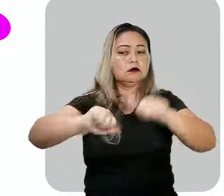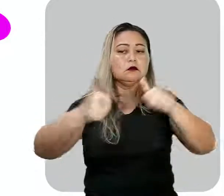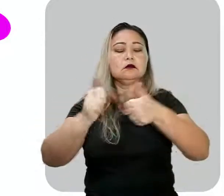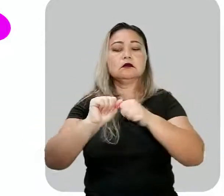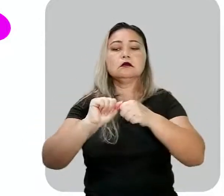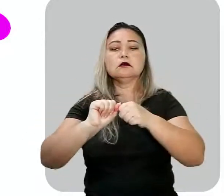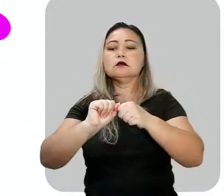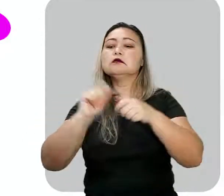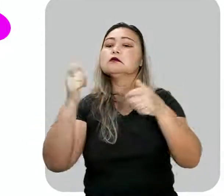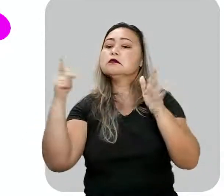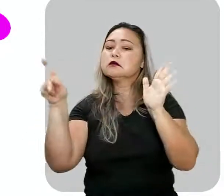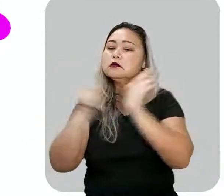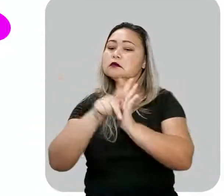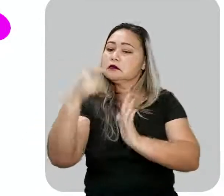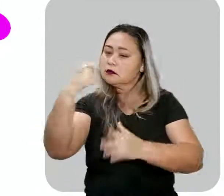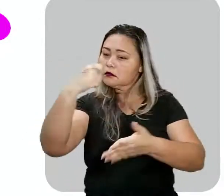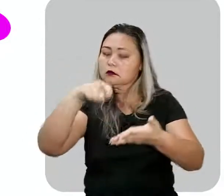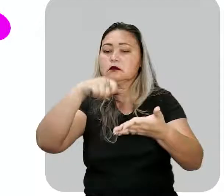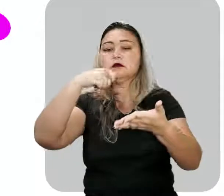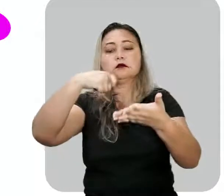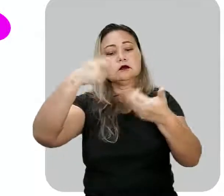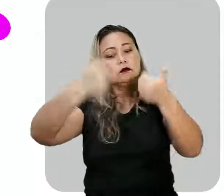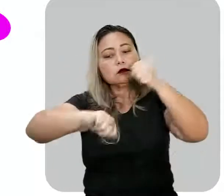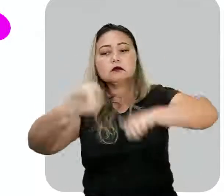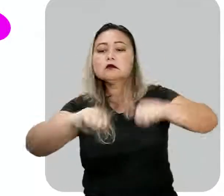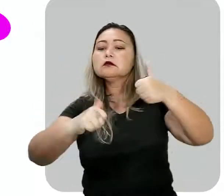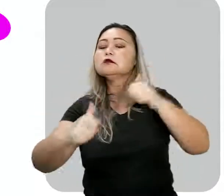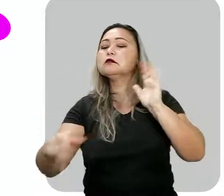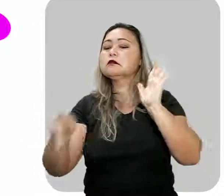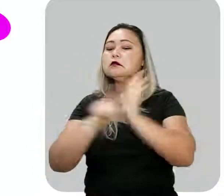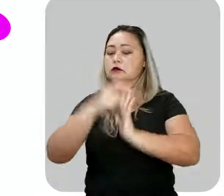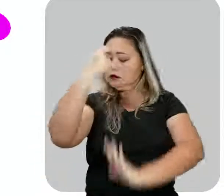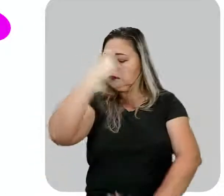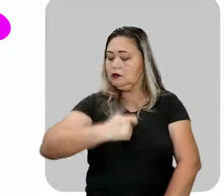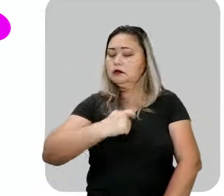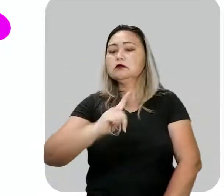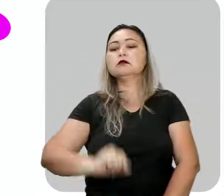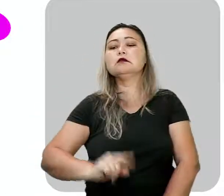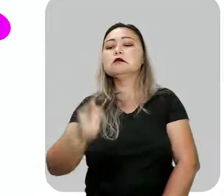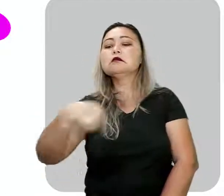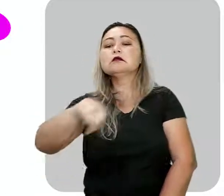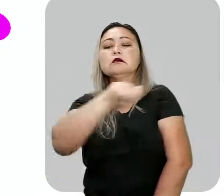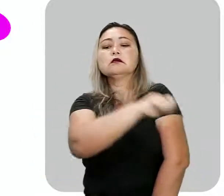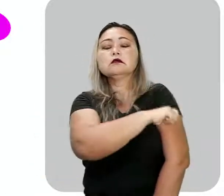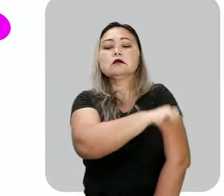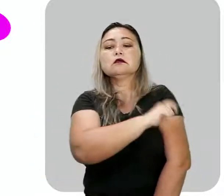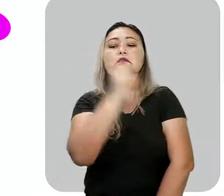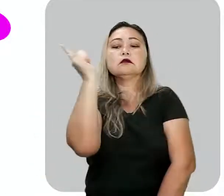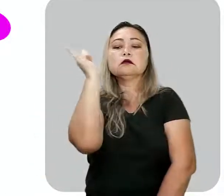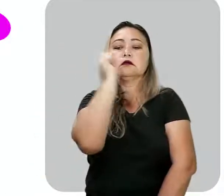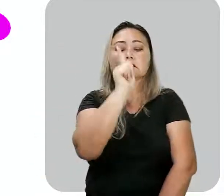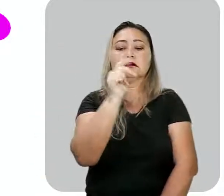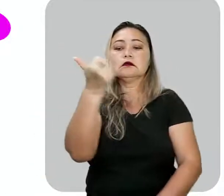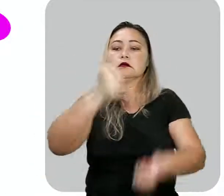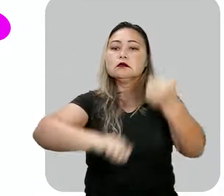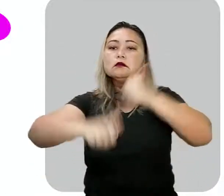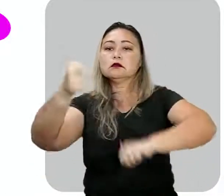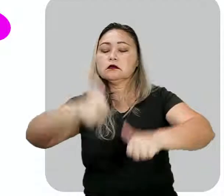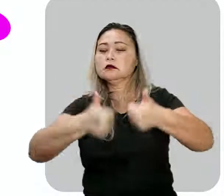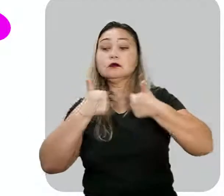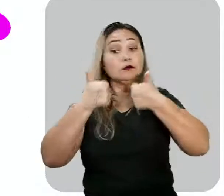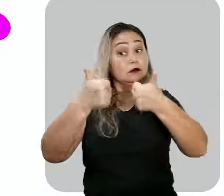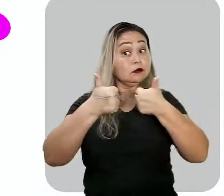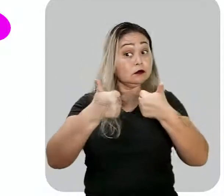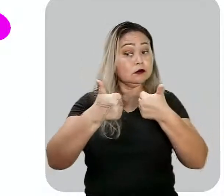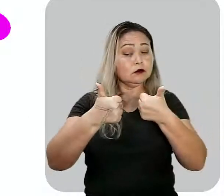uma alta avaliação, né? E aí, Márcia, o você acha que o nosso aluno vai conseguir aí fazer essa alta avaliação com